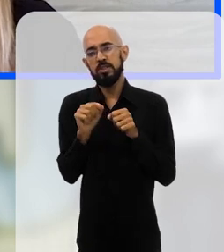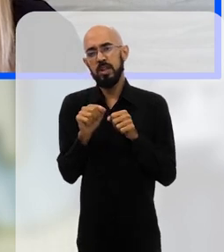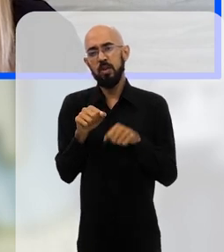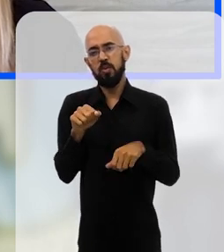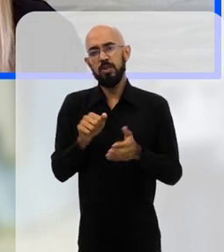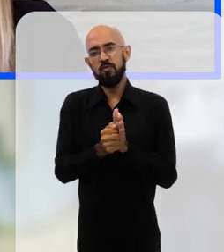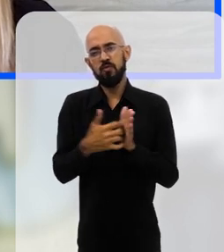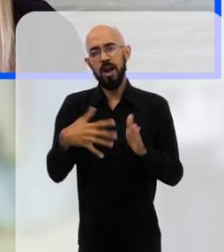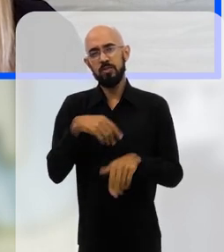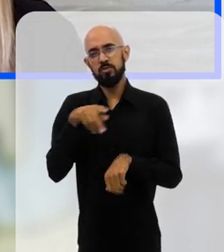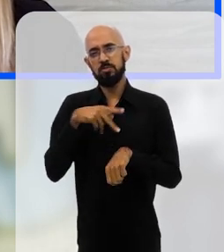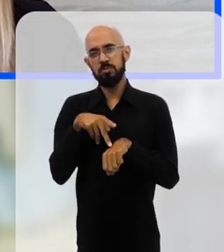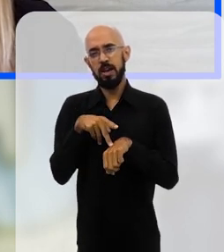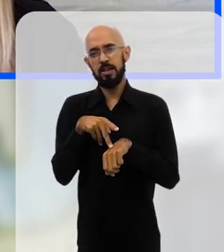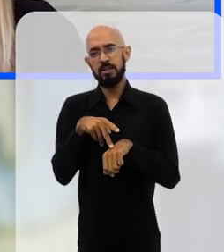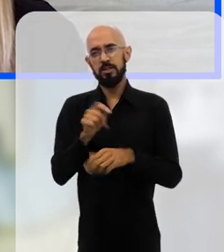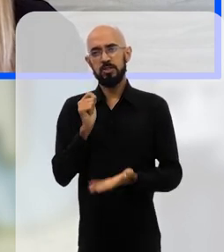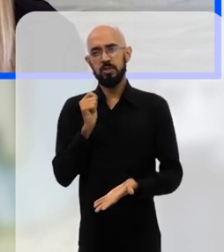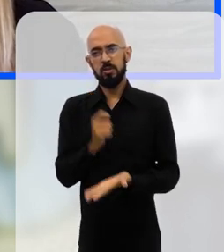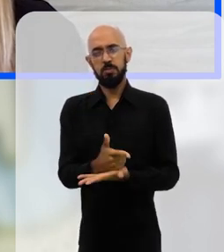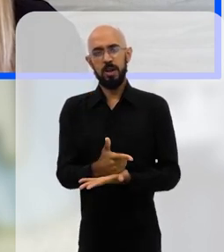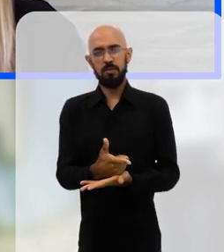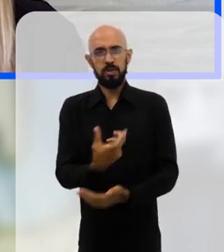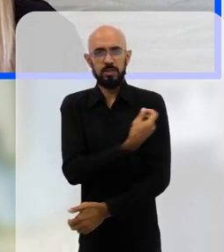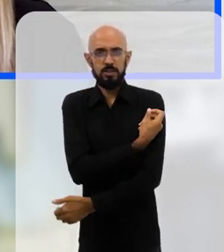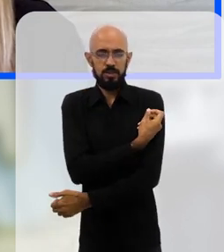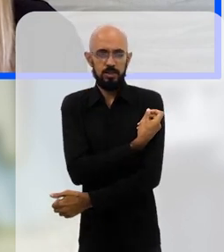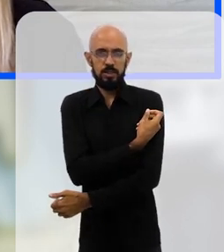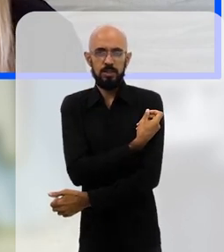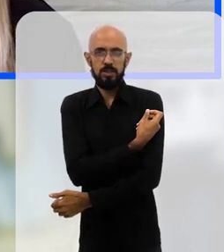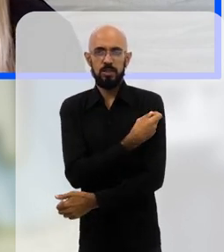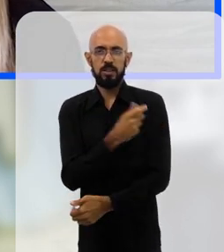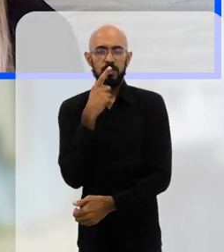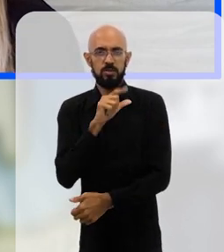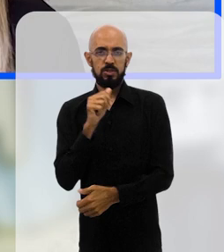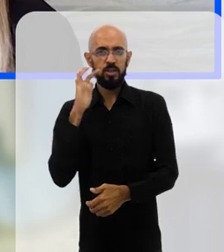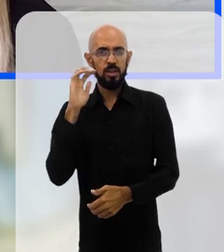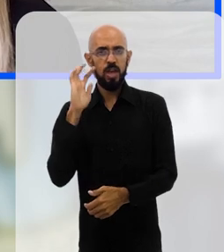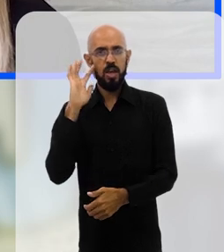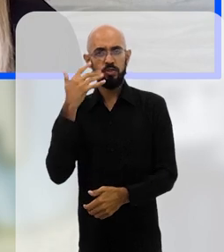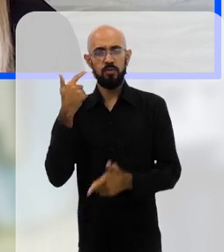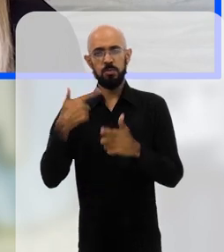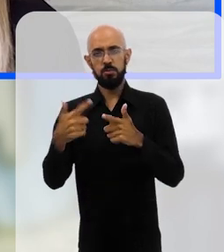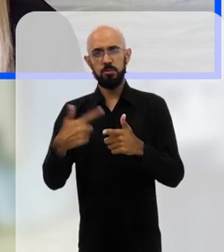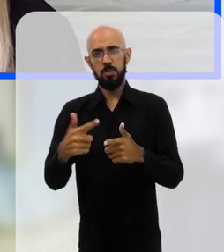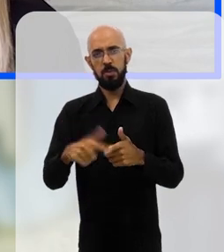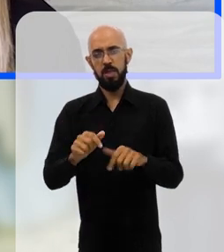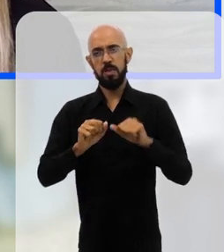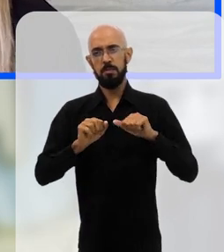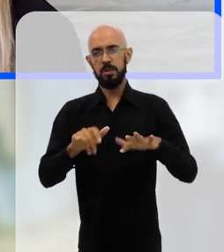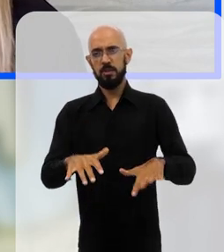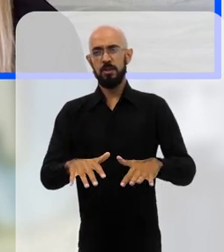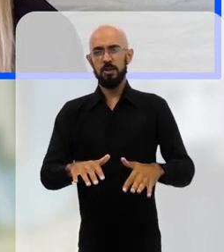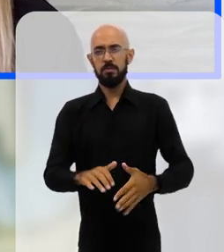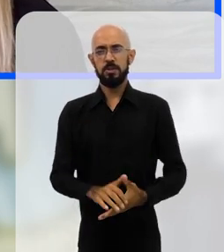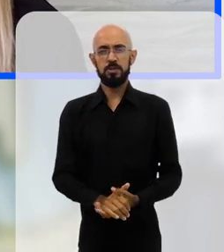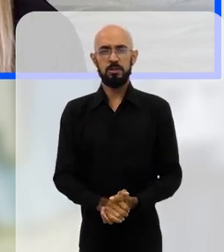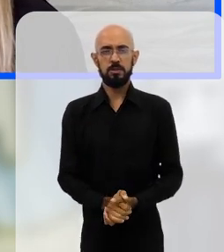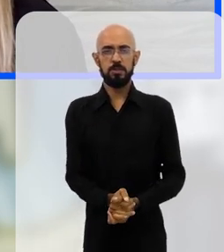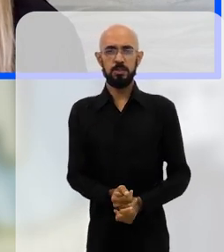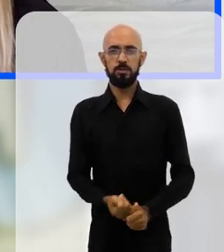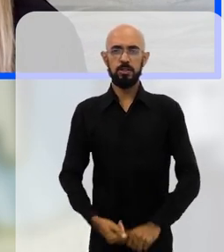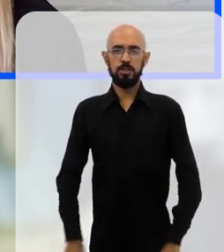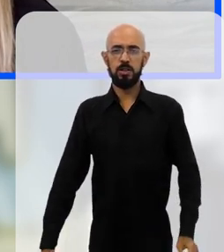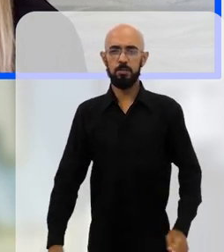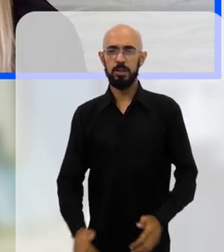tivessem recursos, por exemplo, para adquirir vacinas e permitir que a gente saísse dessa pandemia e tivesse uma recuperação